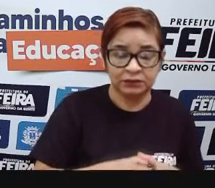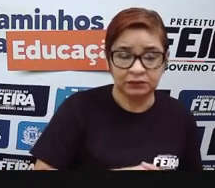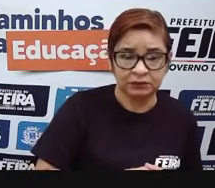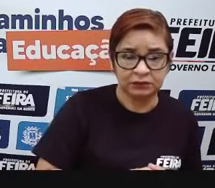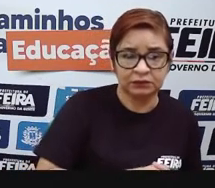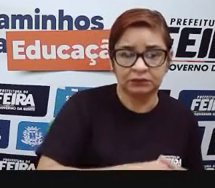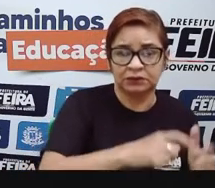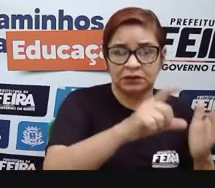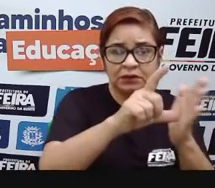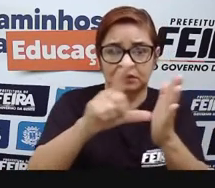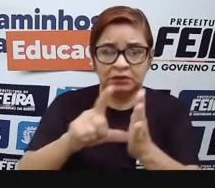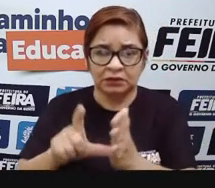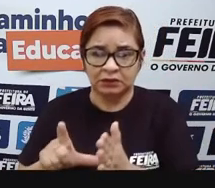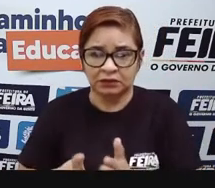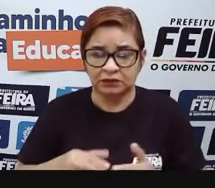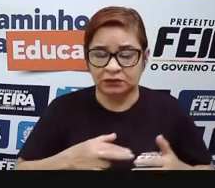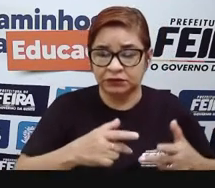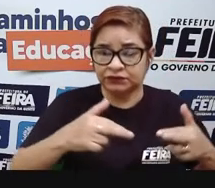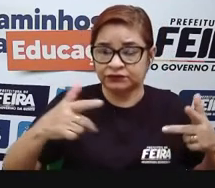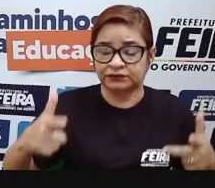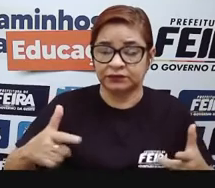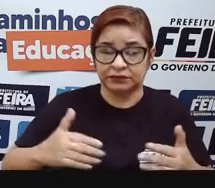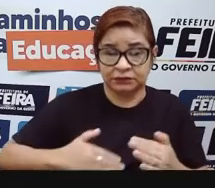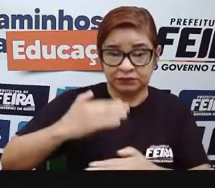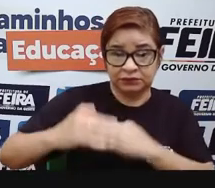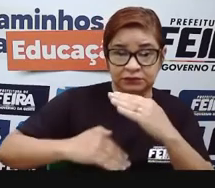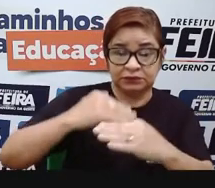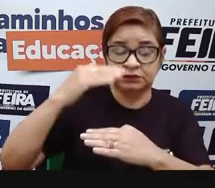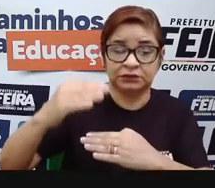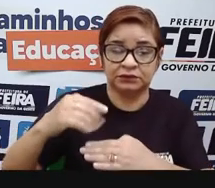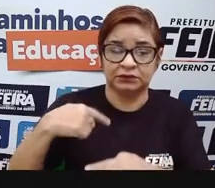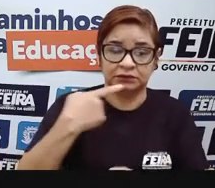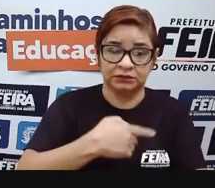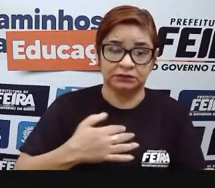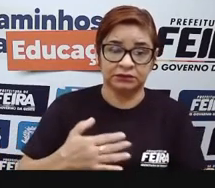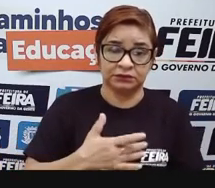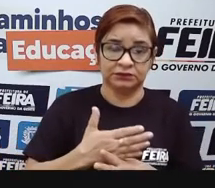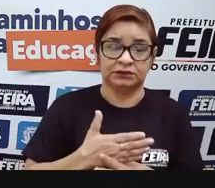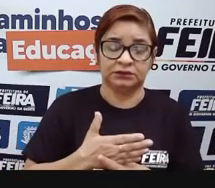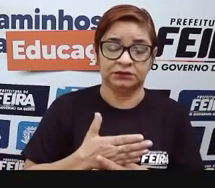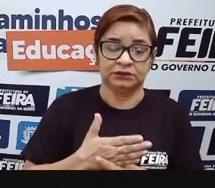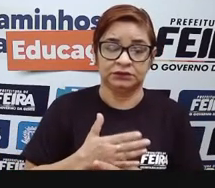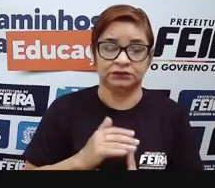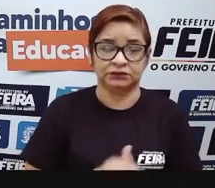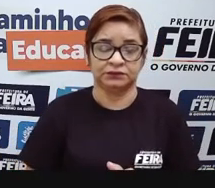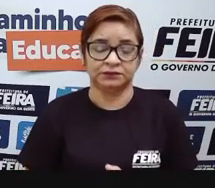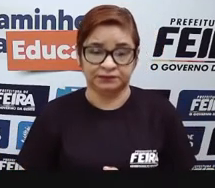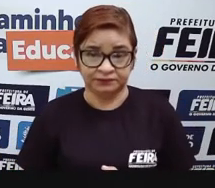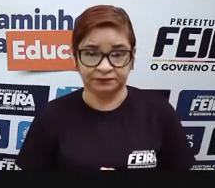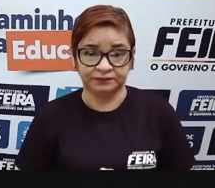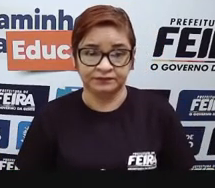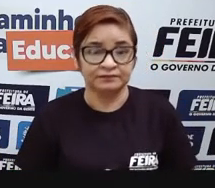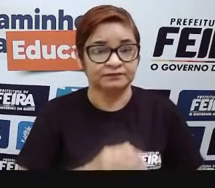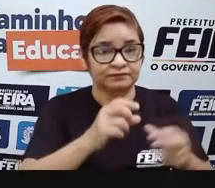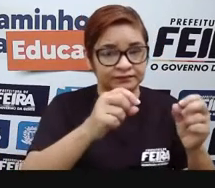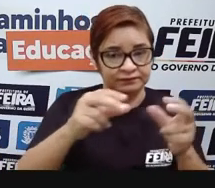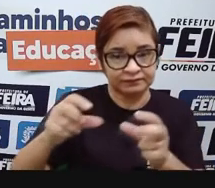forte o movimento inicial, né? De crescimento da nossa cidade através do comércio. Por conta, também,